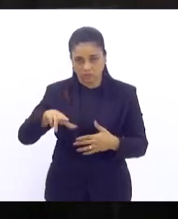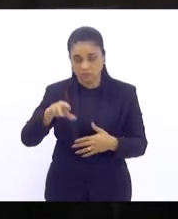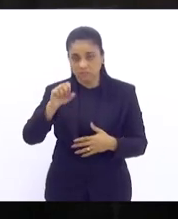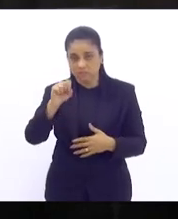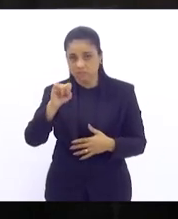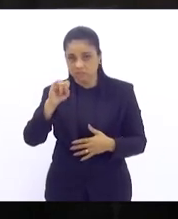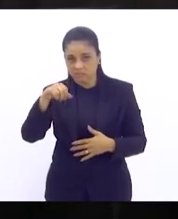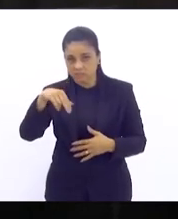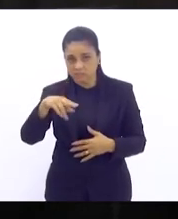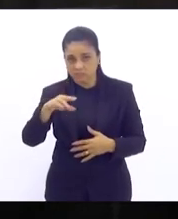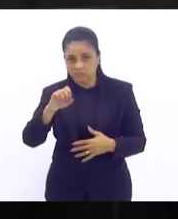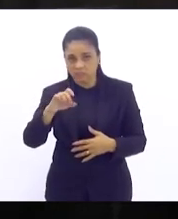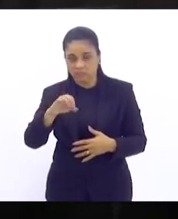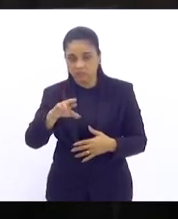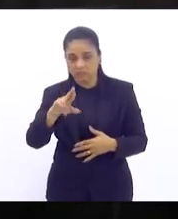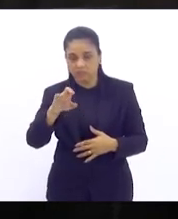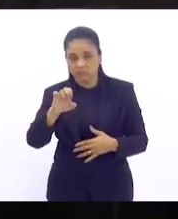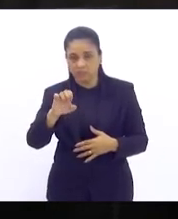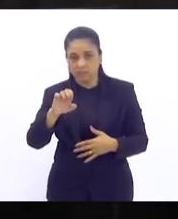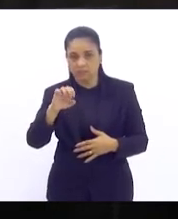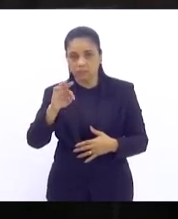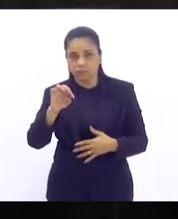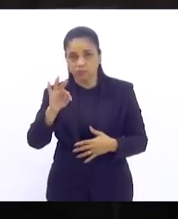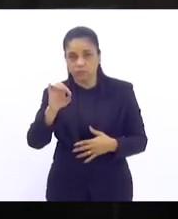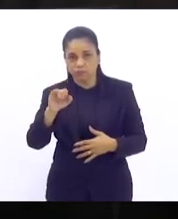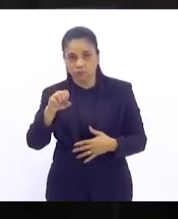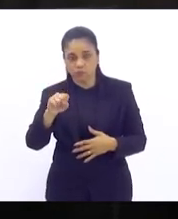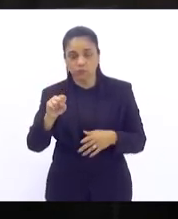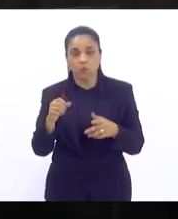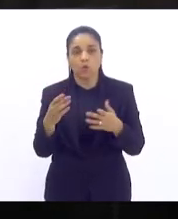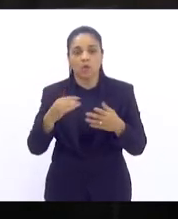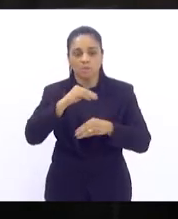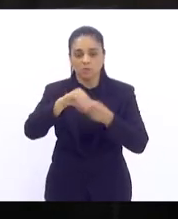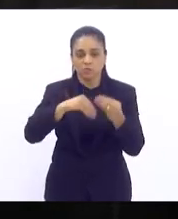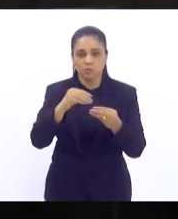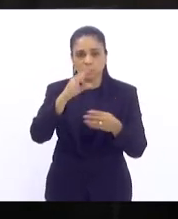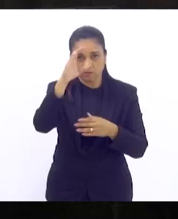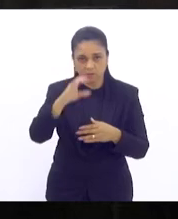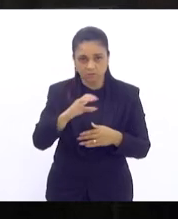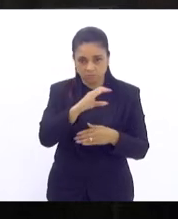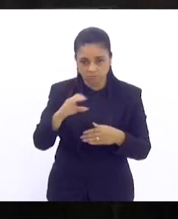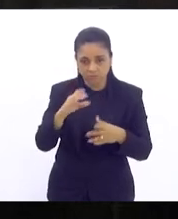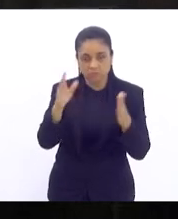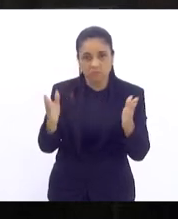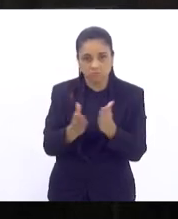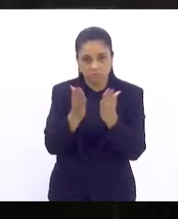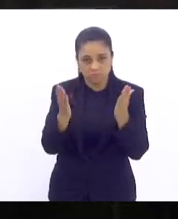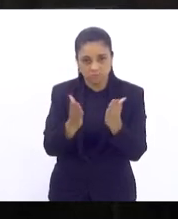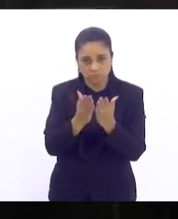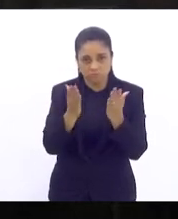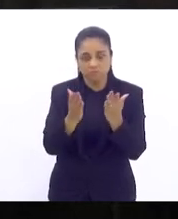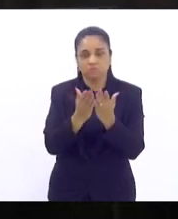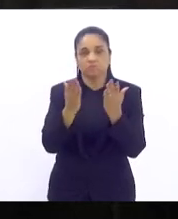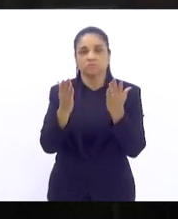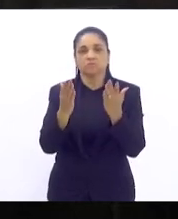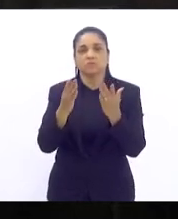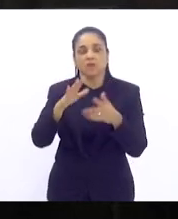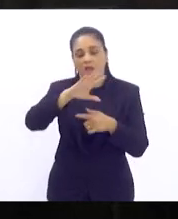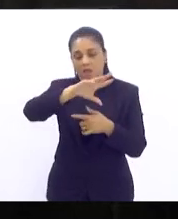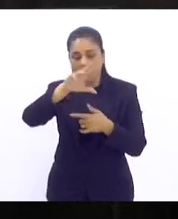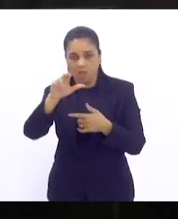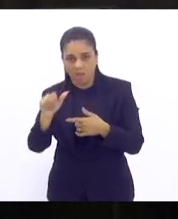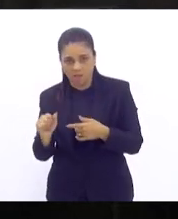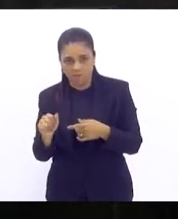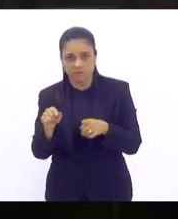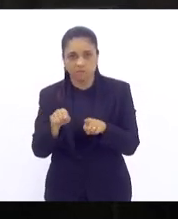da religião cristã do kardecismo dos cultos dos orixás africanos